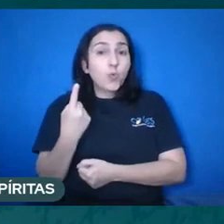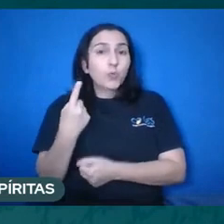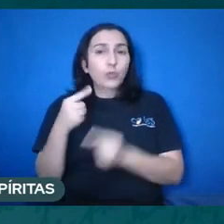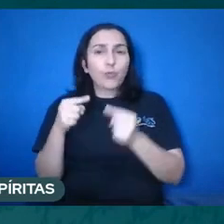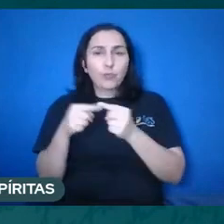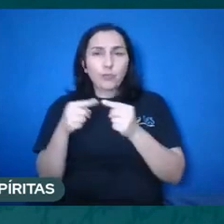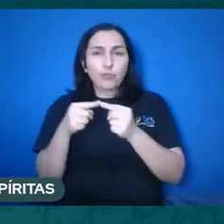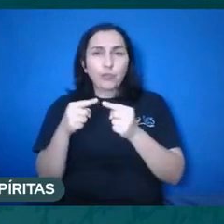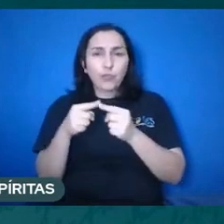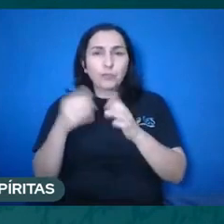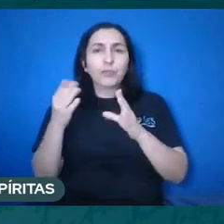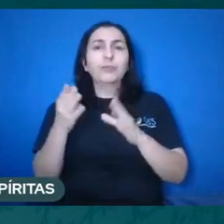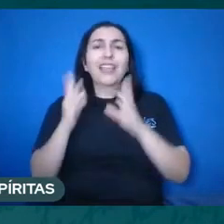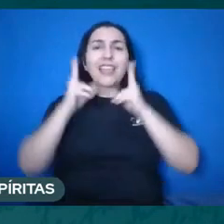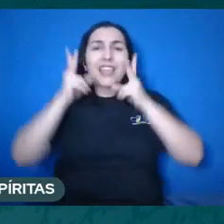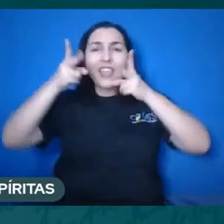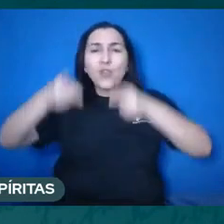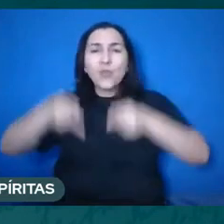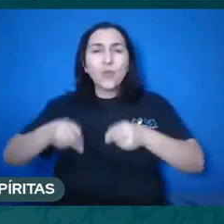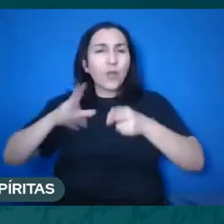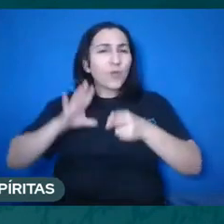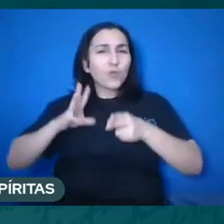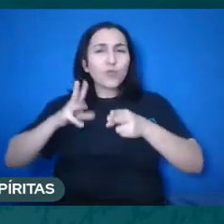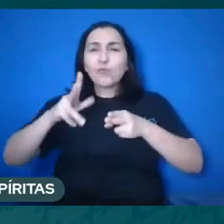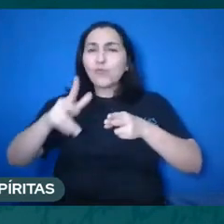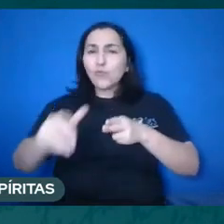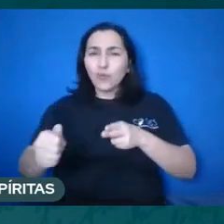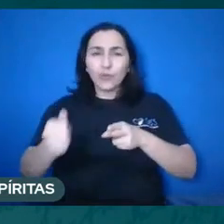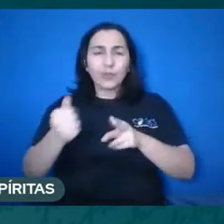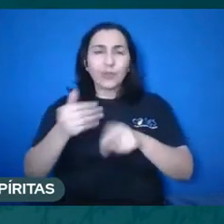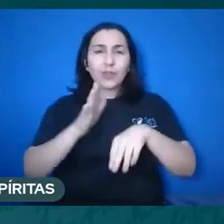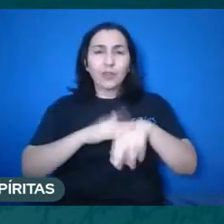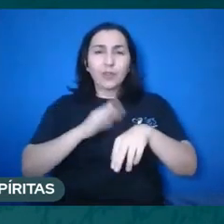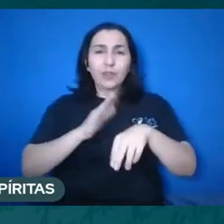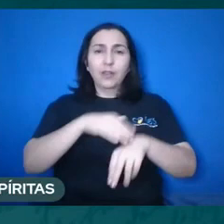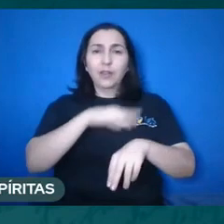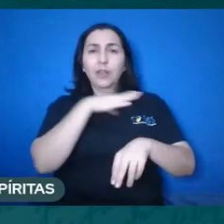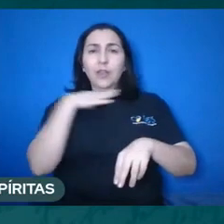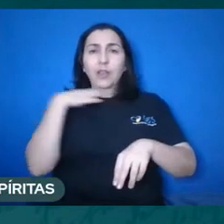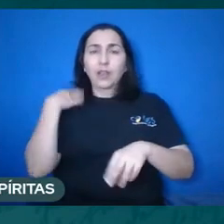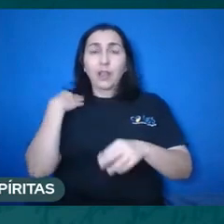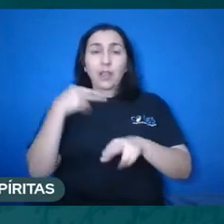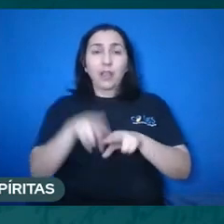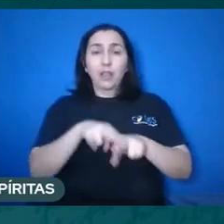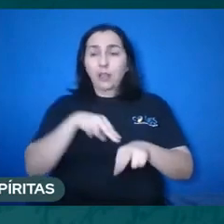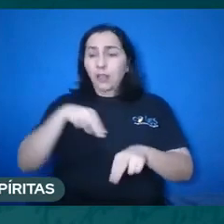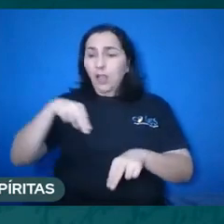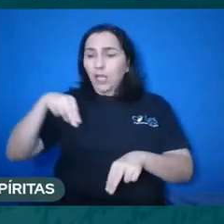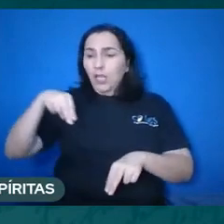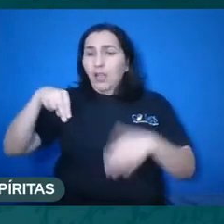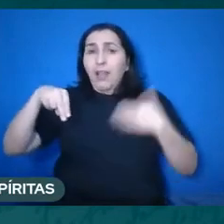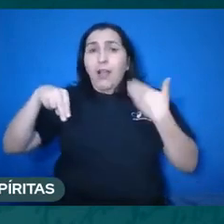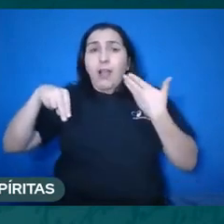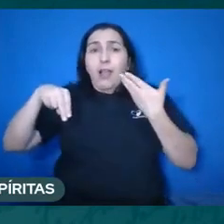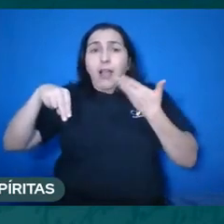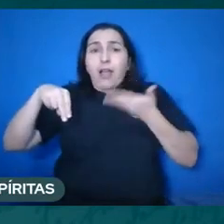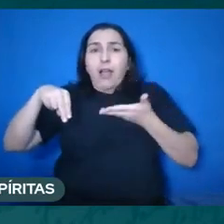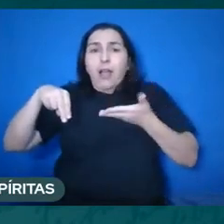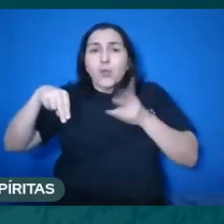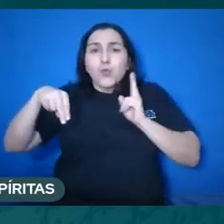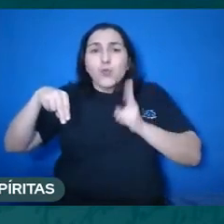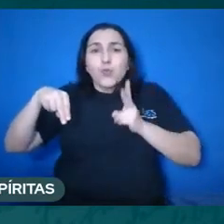consequência que é igual para todos os suicidas, decepcionarem-se com o ato que nunca